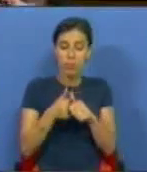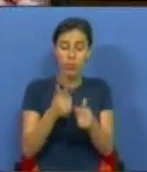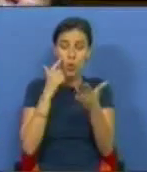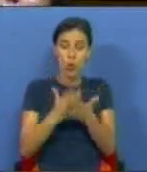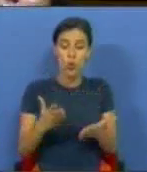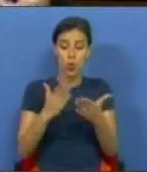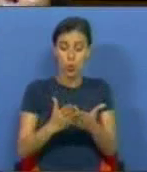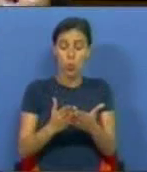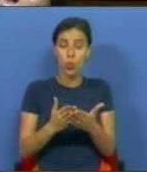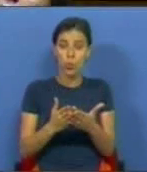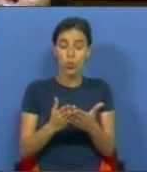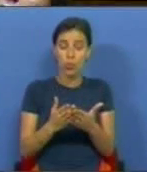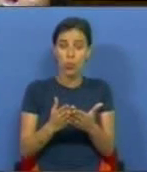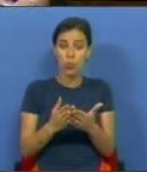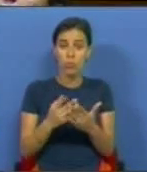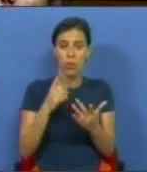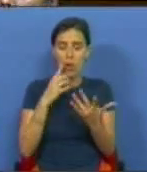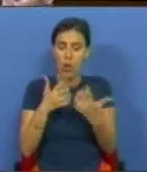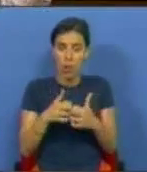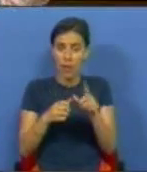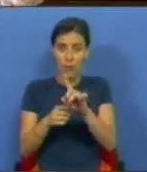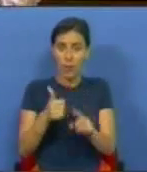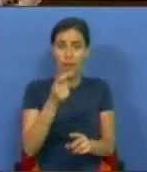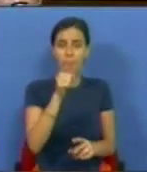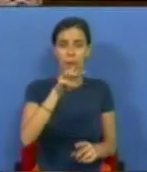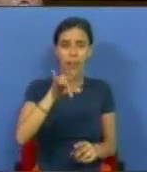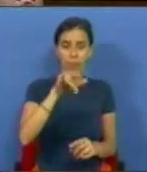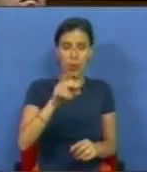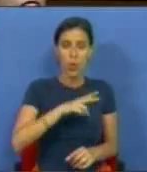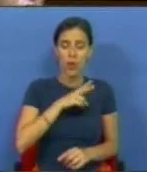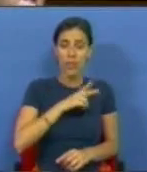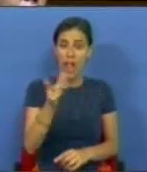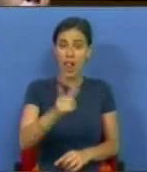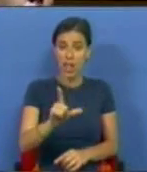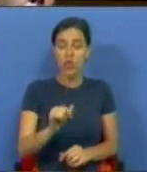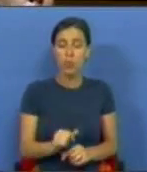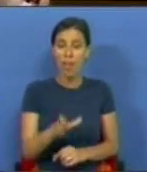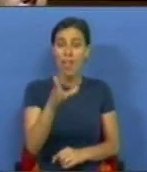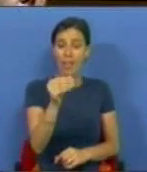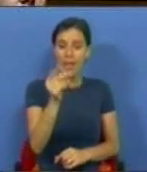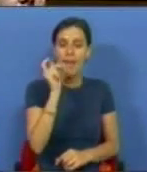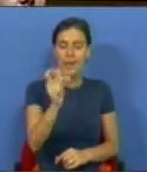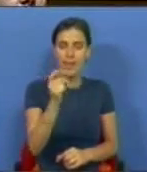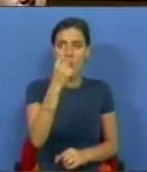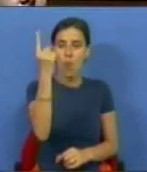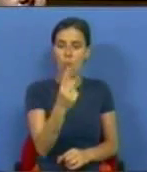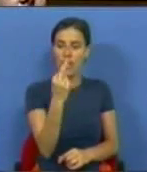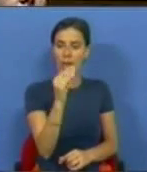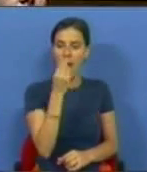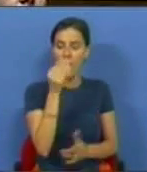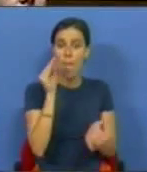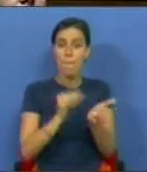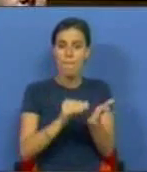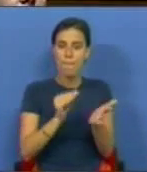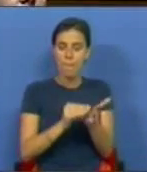estudos que certamente não questionará, Belmiro Cabrito da Universidade de Lisboa, em 10 anos um terço dos alunos mais